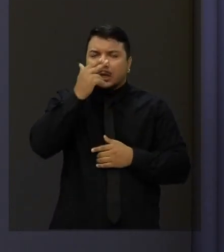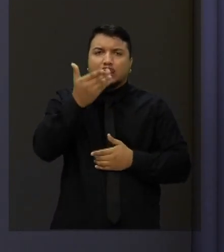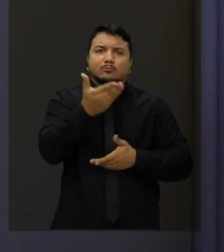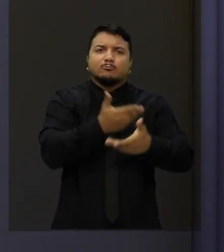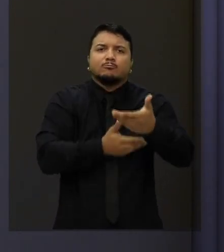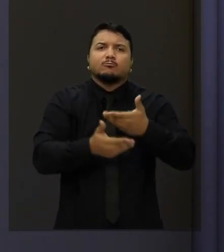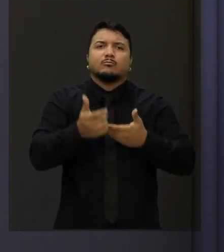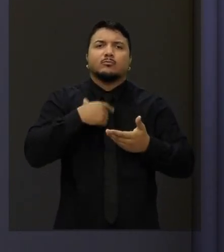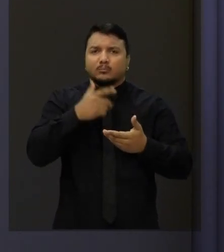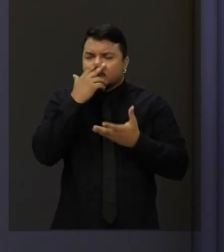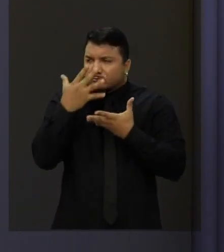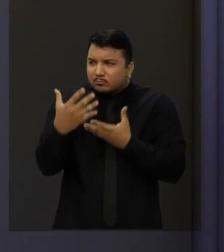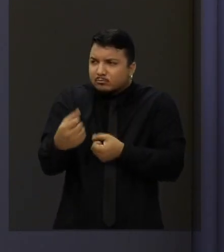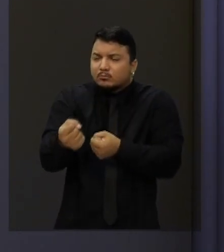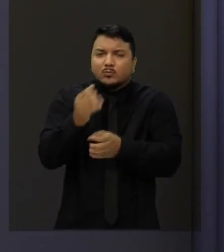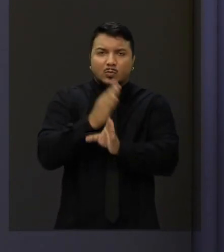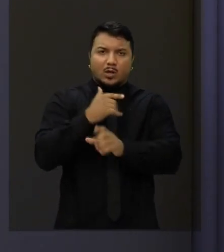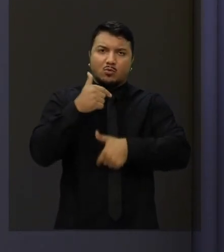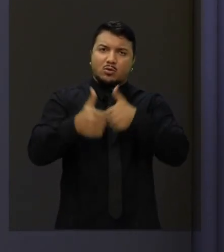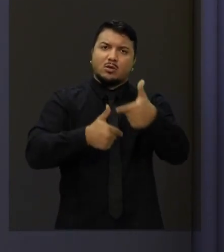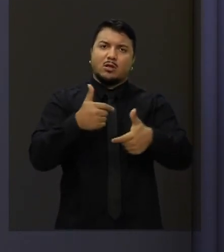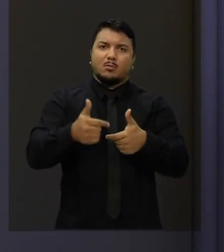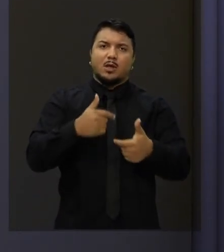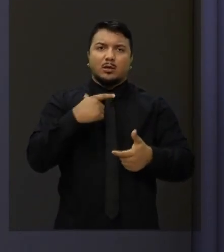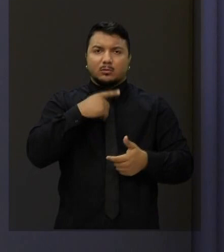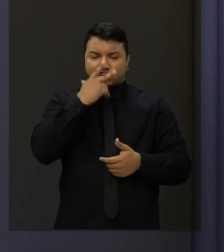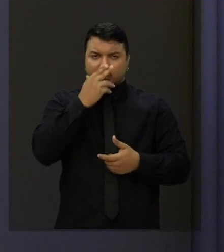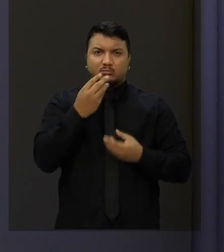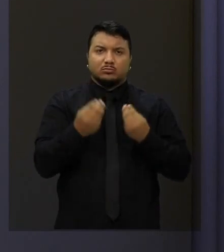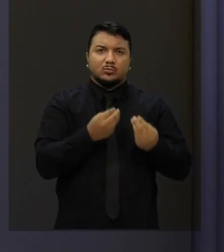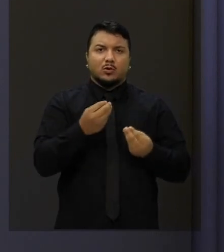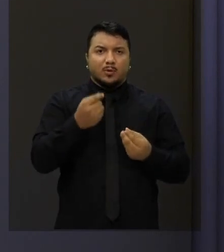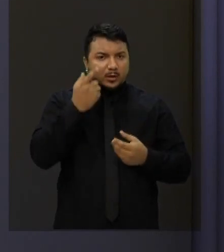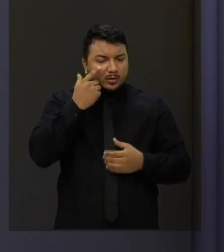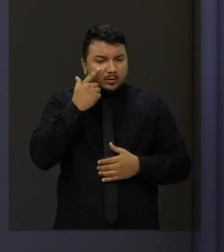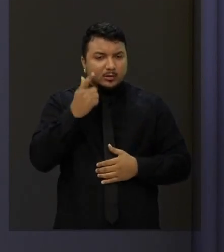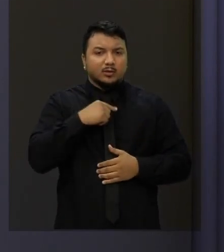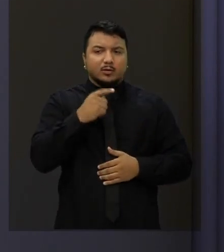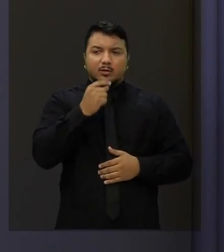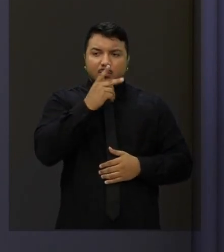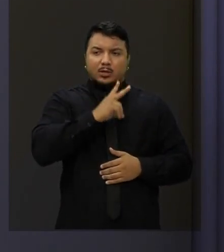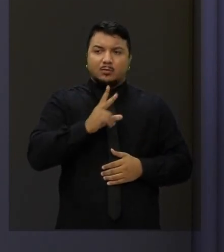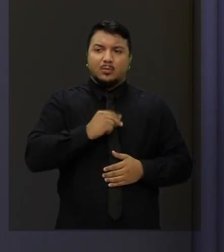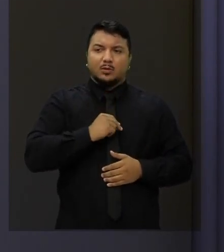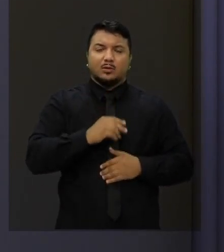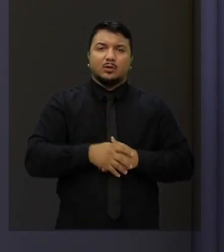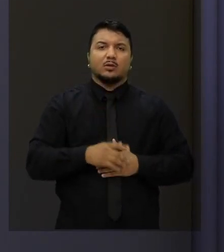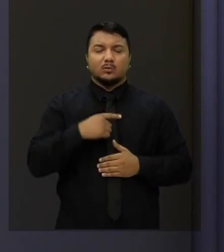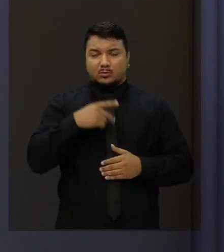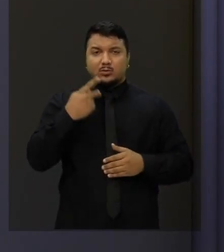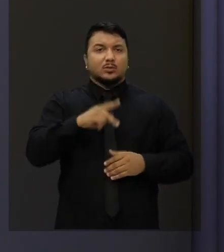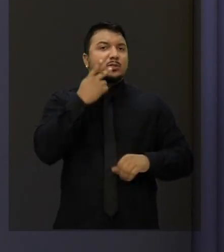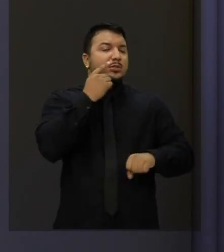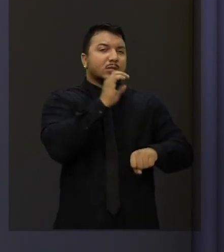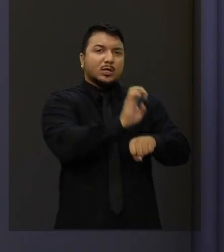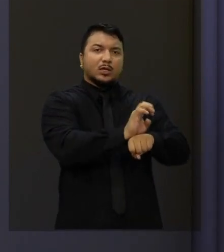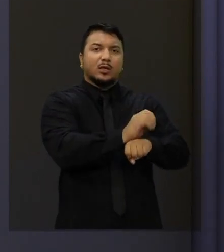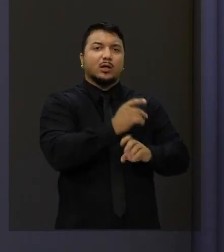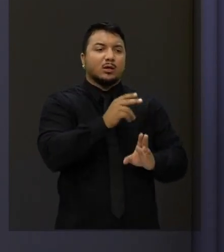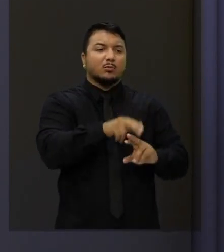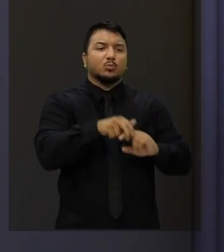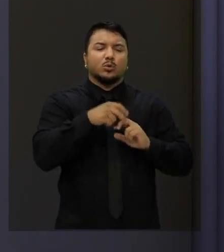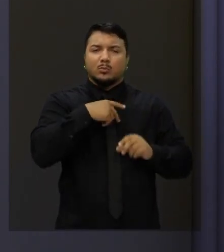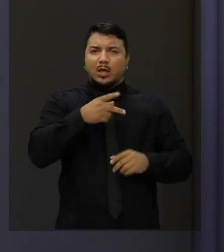tenho reconhecimento pelo trabalho que realizei. Recebi medalha de mérito do Tribunal de Justiça do Ceará. Ninguém recebe